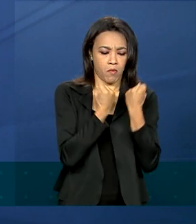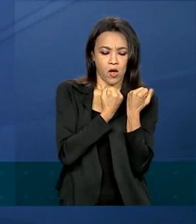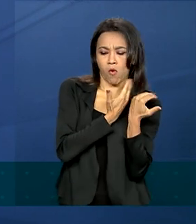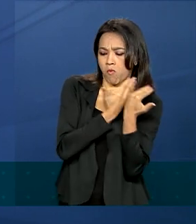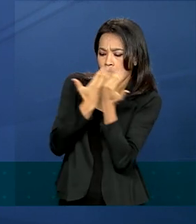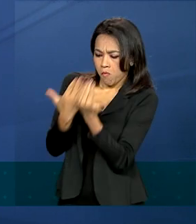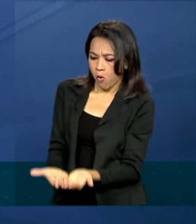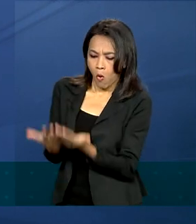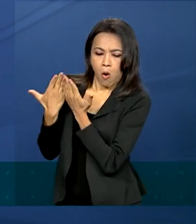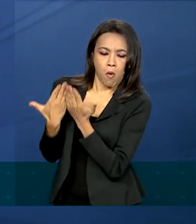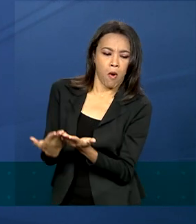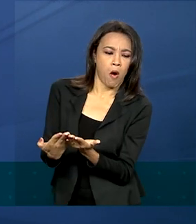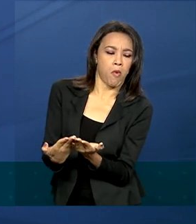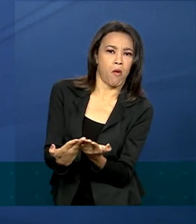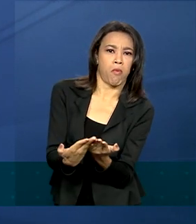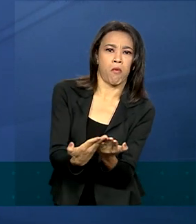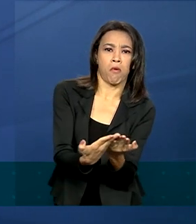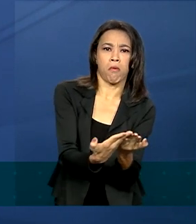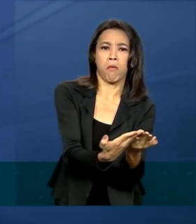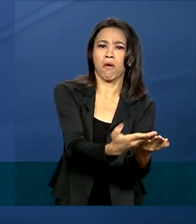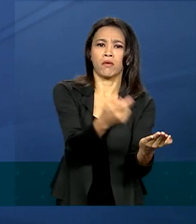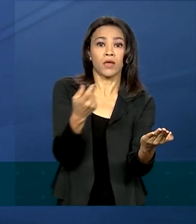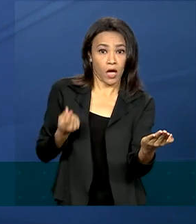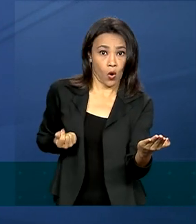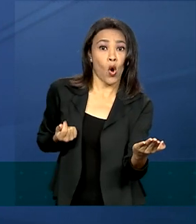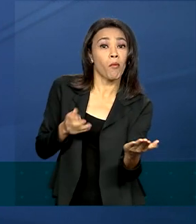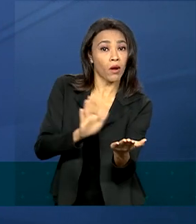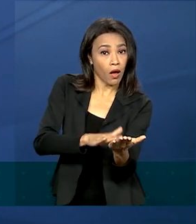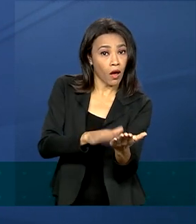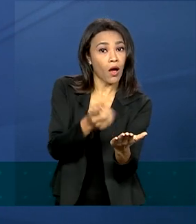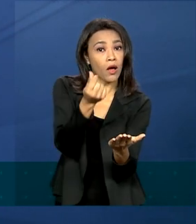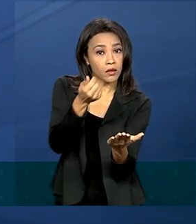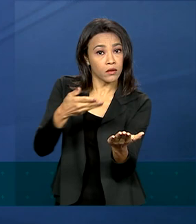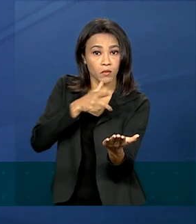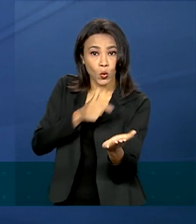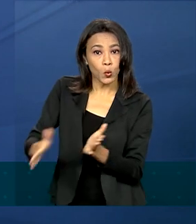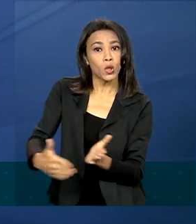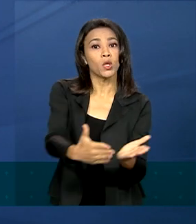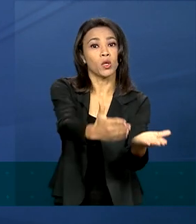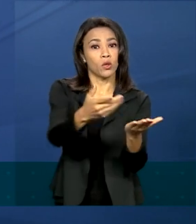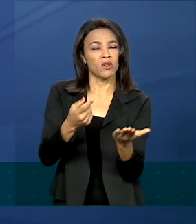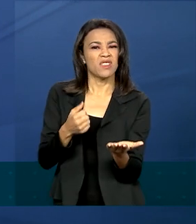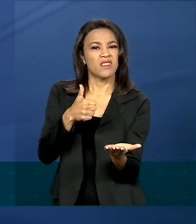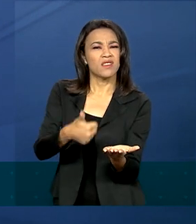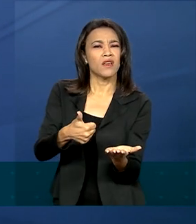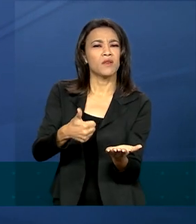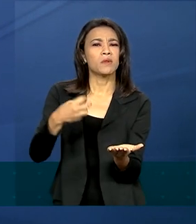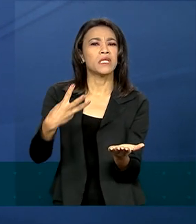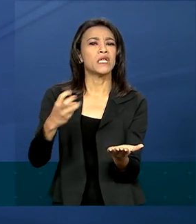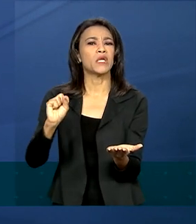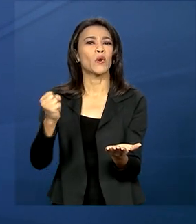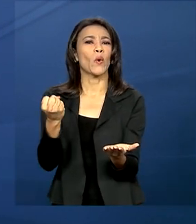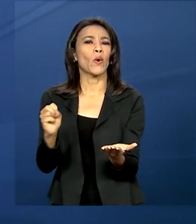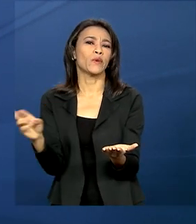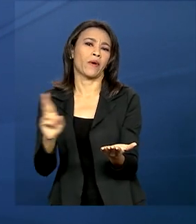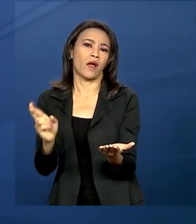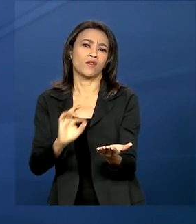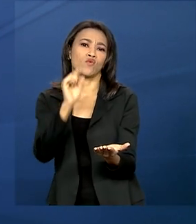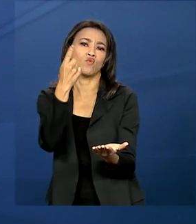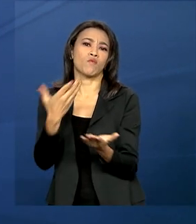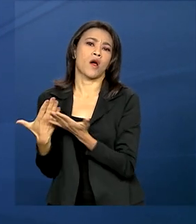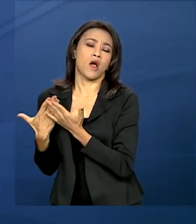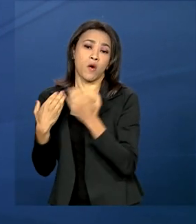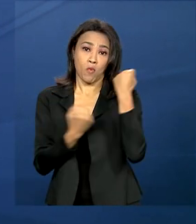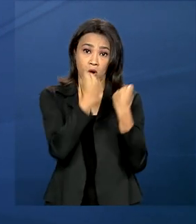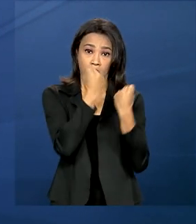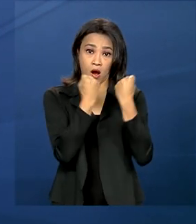que é cobrado hoje para uma travessia ali sobre o rio. Chega a R 138, uma travessia para